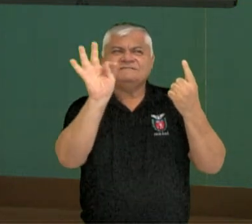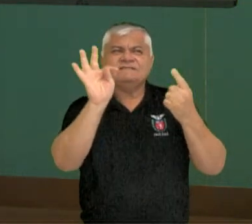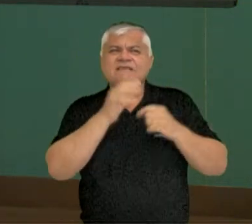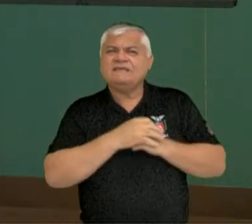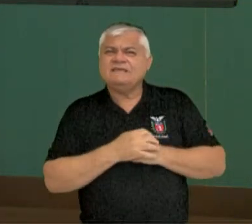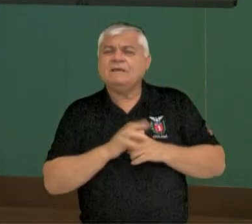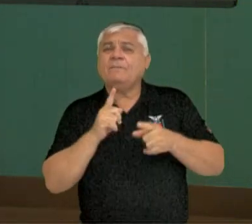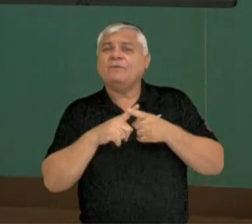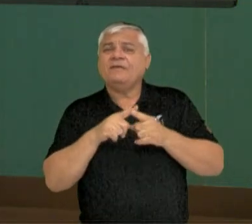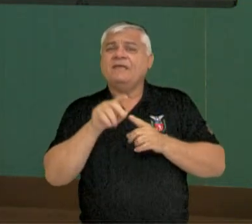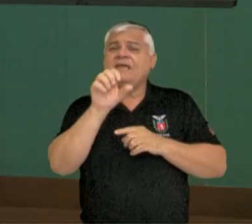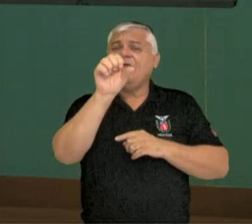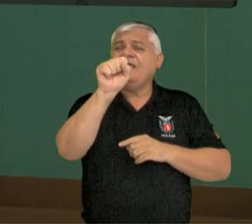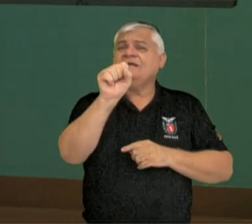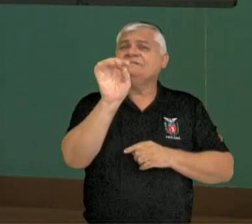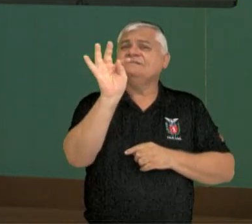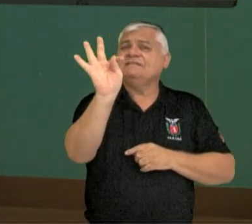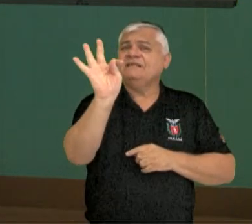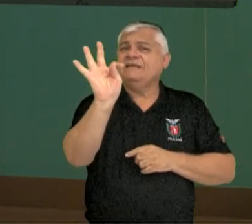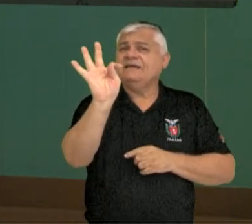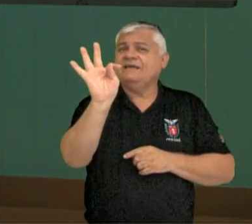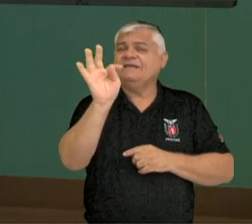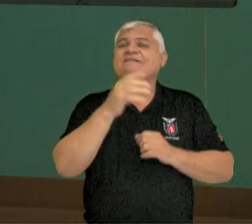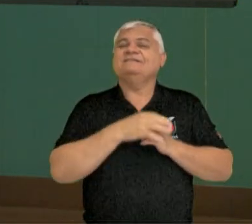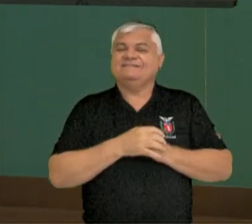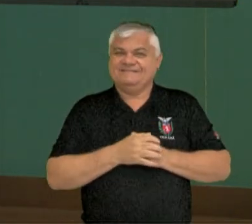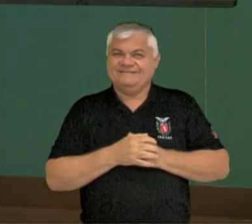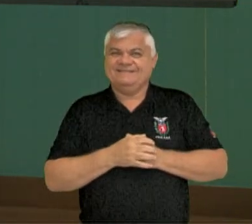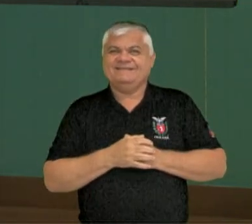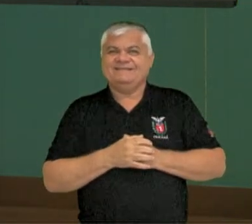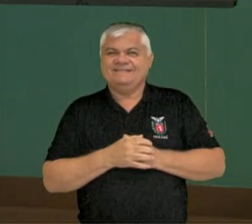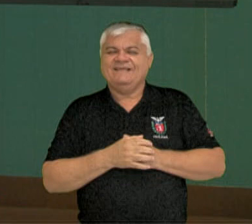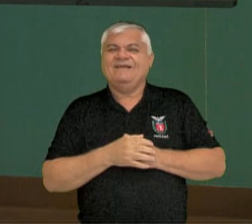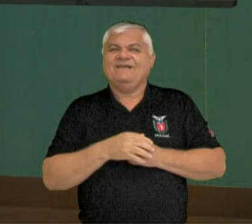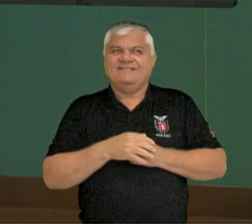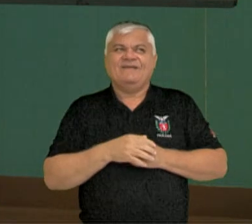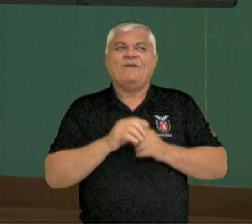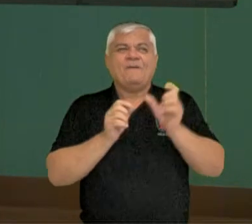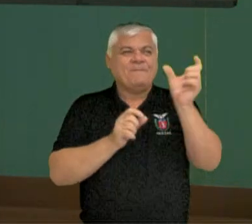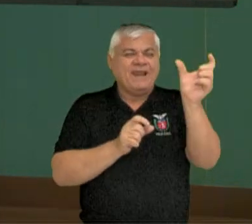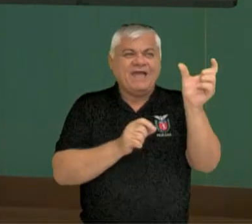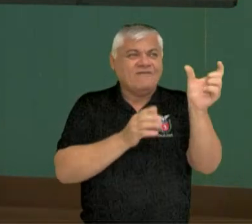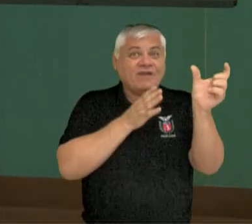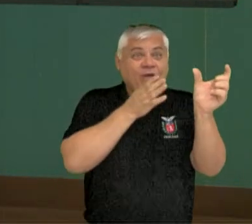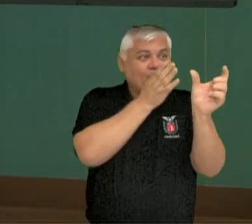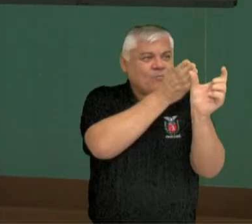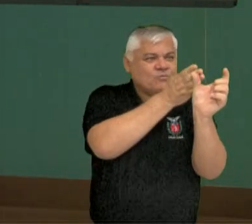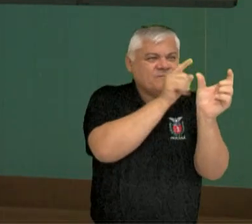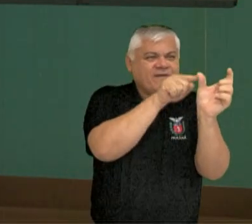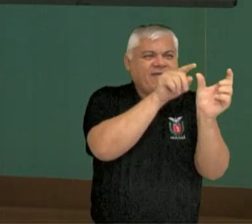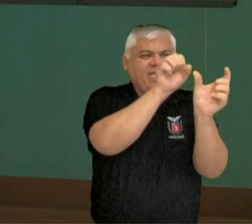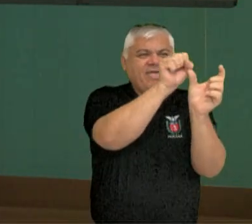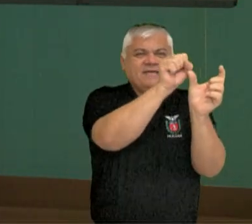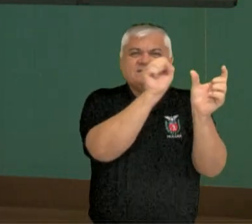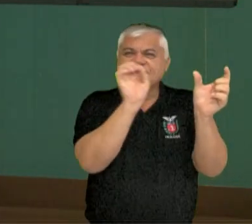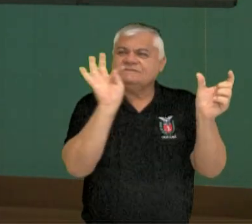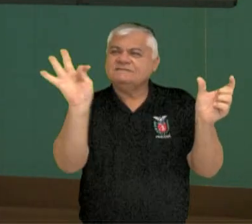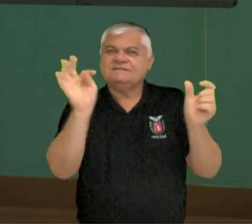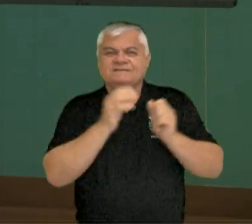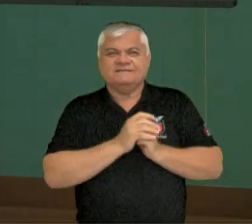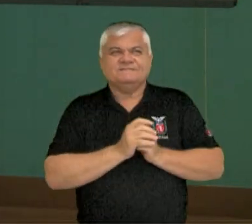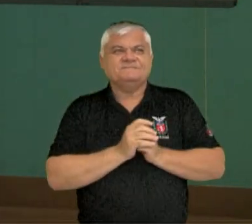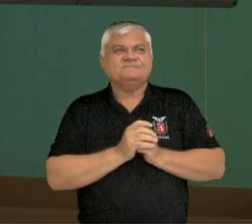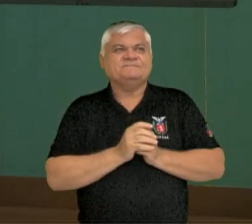Porque vem do finalzinho da palavra. First. Como é que eu escrevo first? F-I-R-S-T.